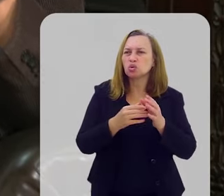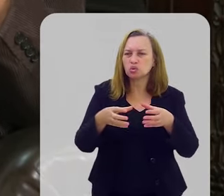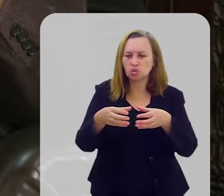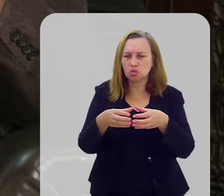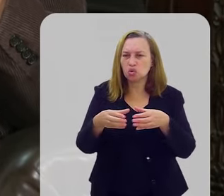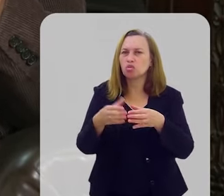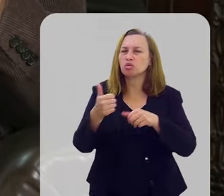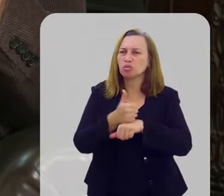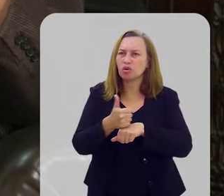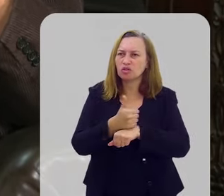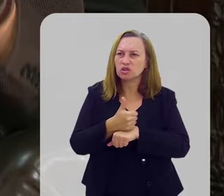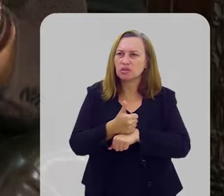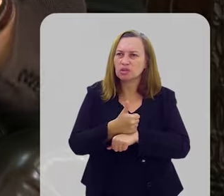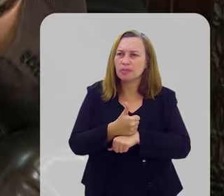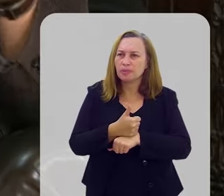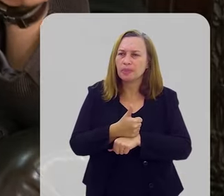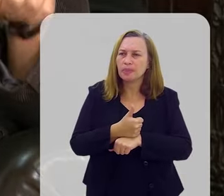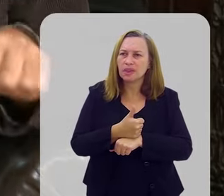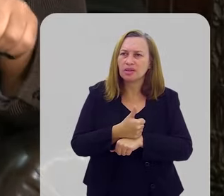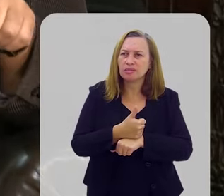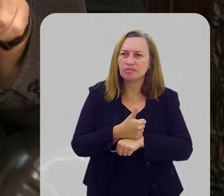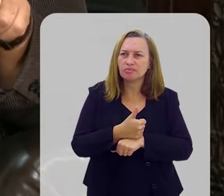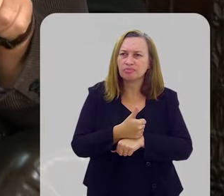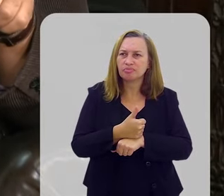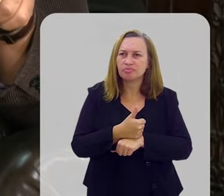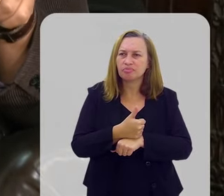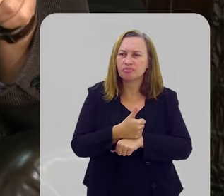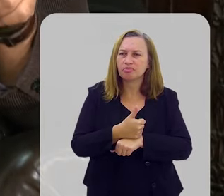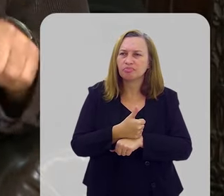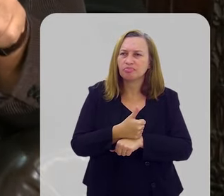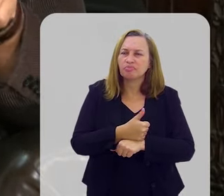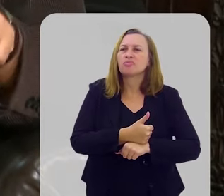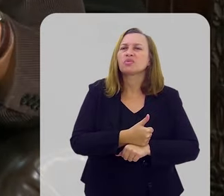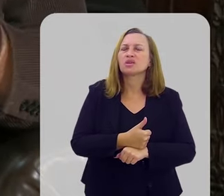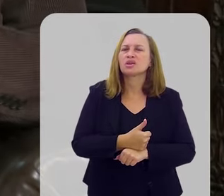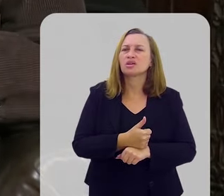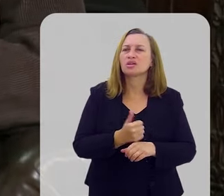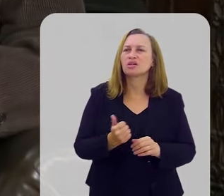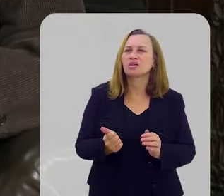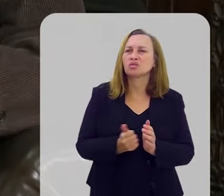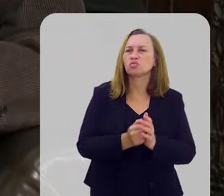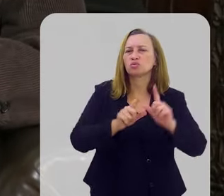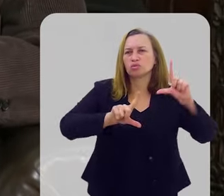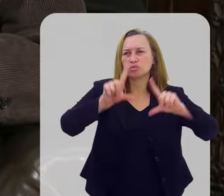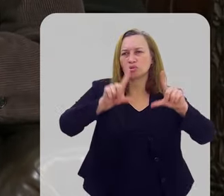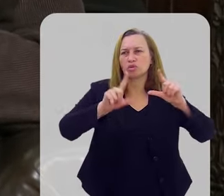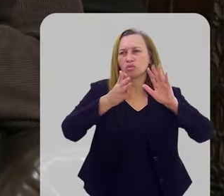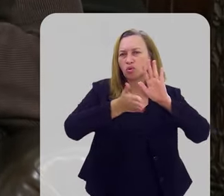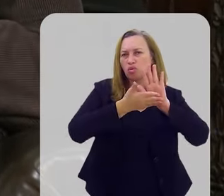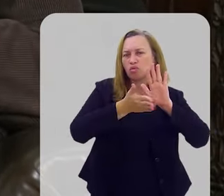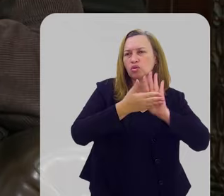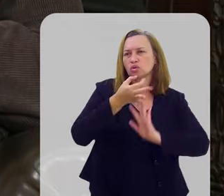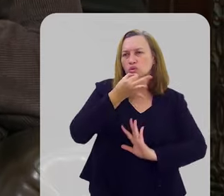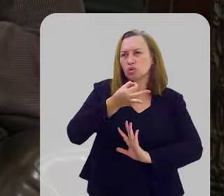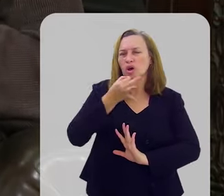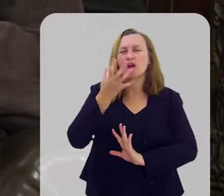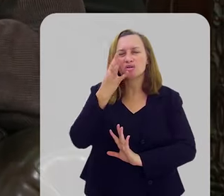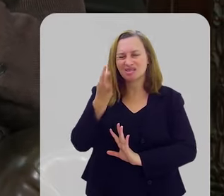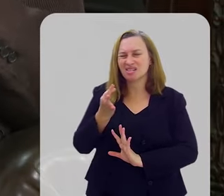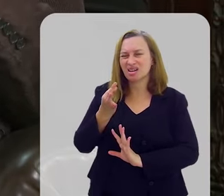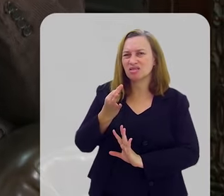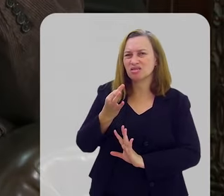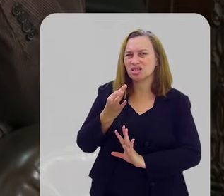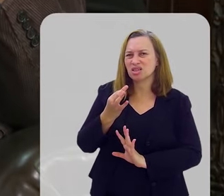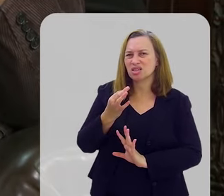equipe que compõe, que constrói o programa Louvor Som. Eu sei que nada é